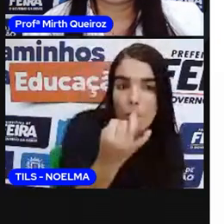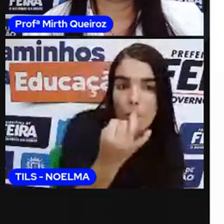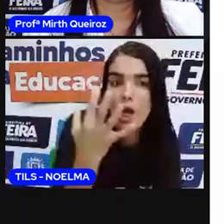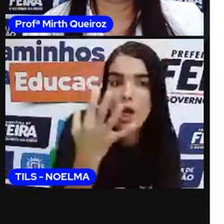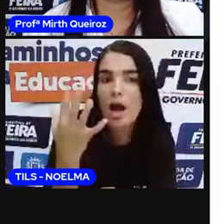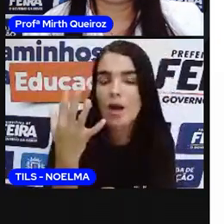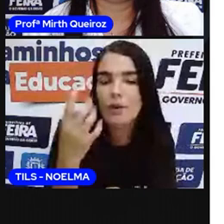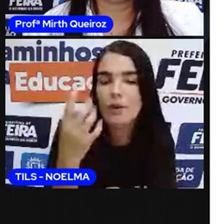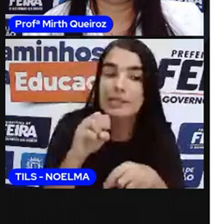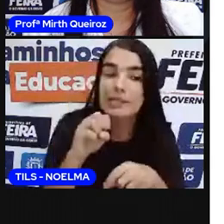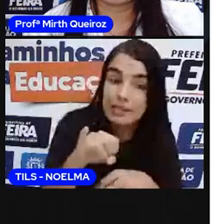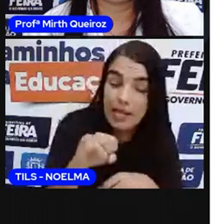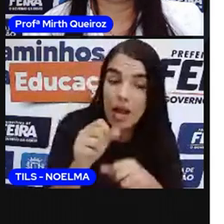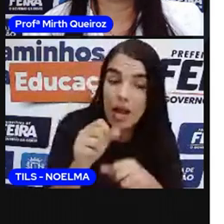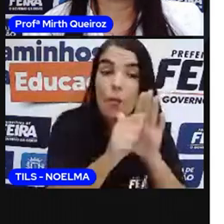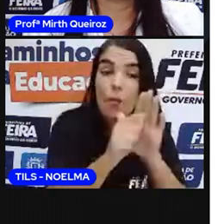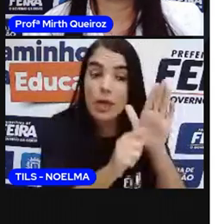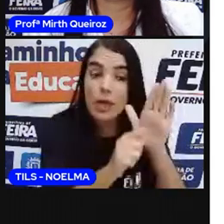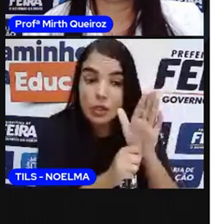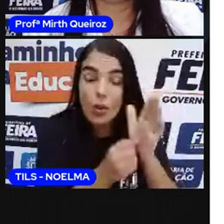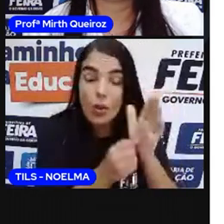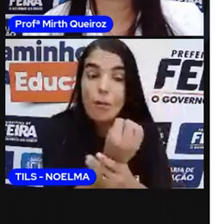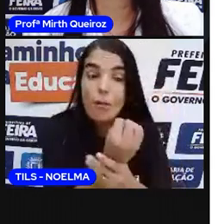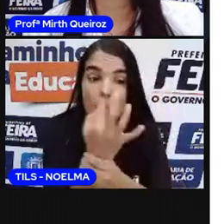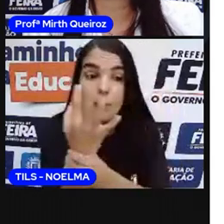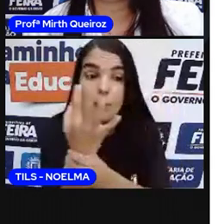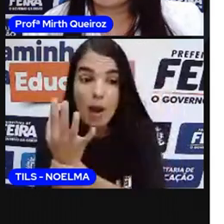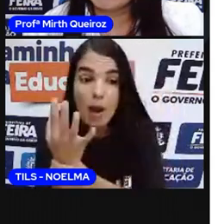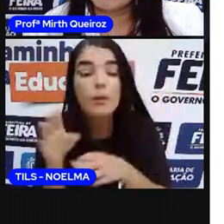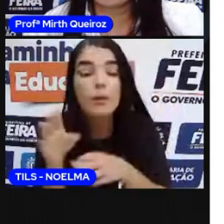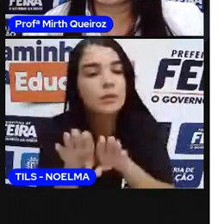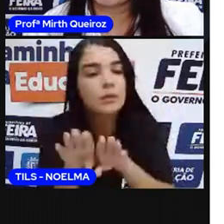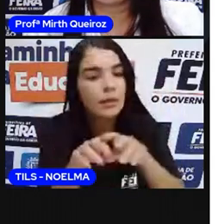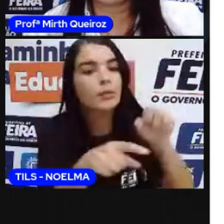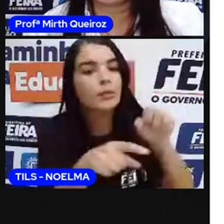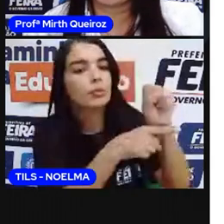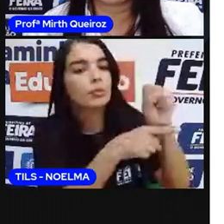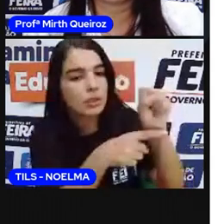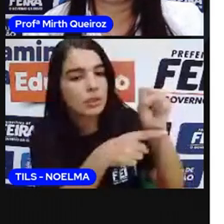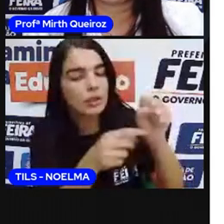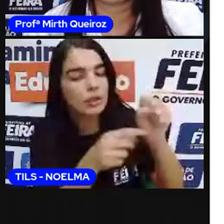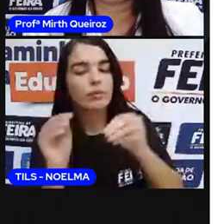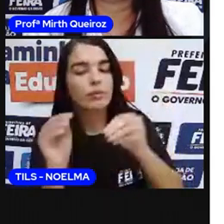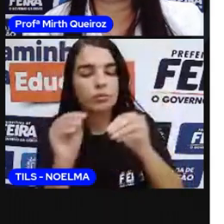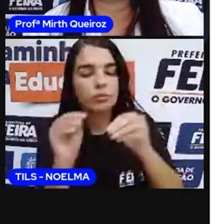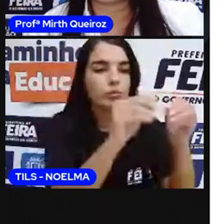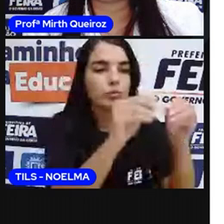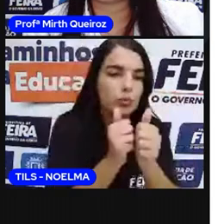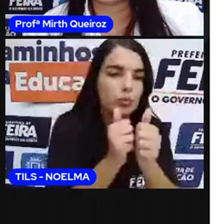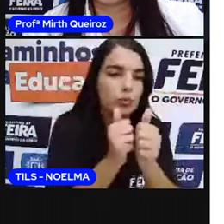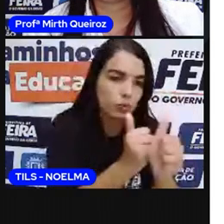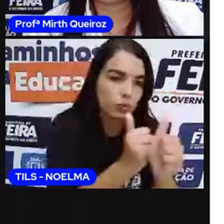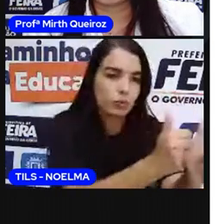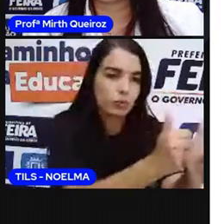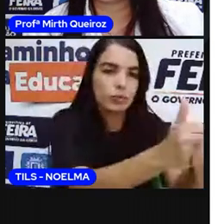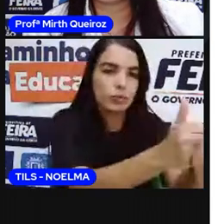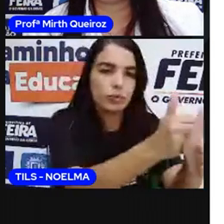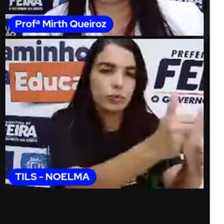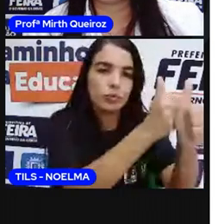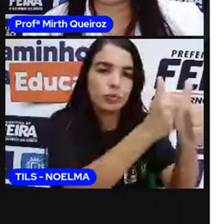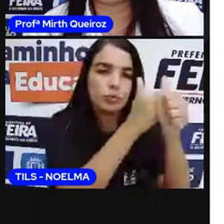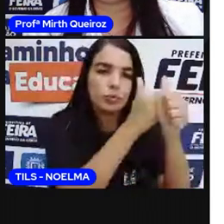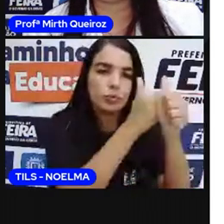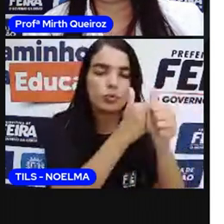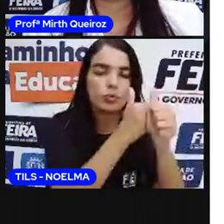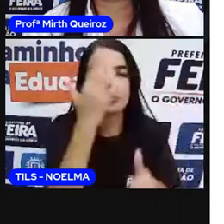o artigo está no plural, o substantivo também deve estar no plural para poder acompanhar aqui o artigo. Então, o artigo